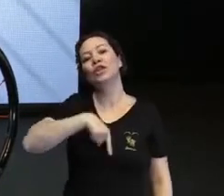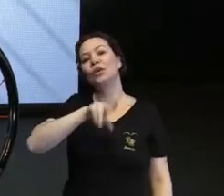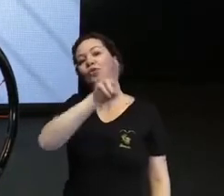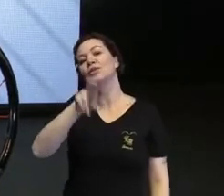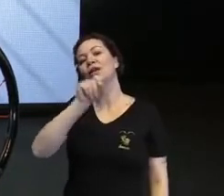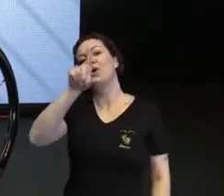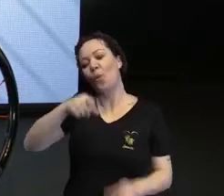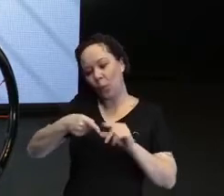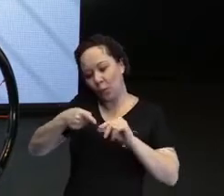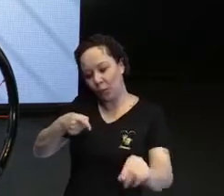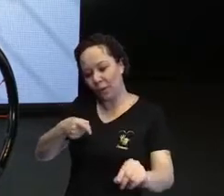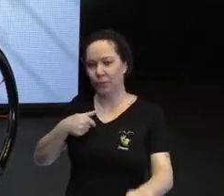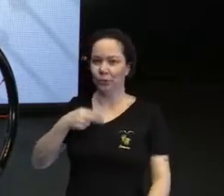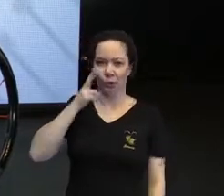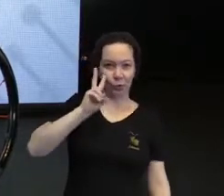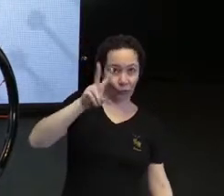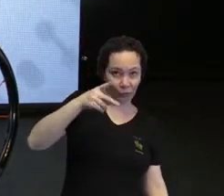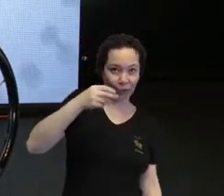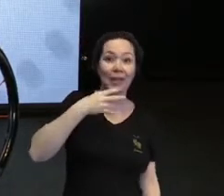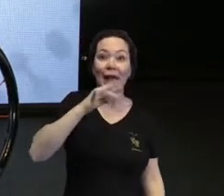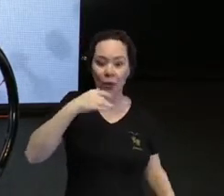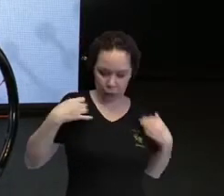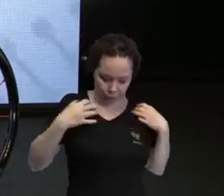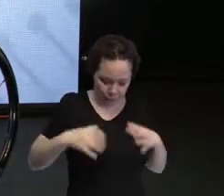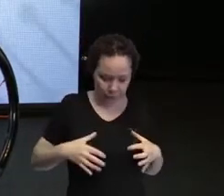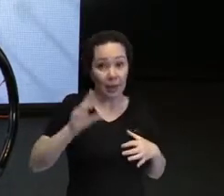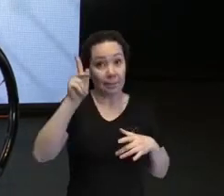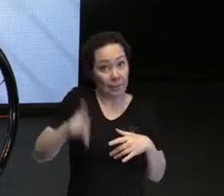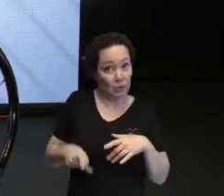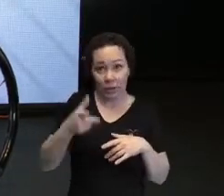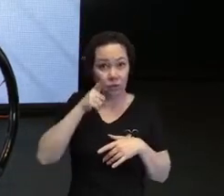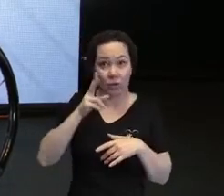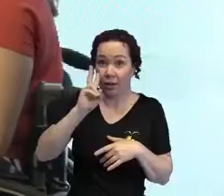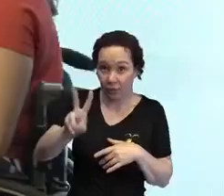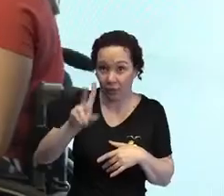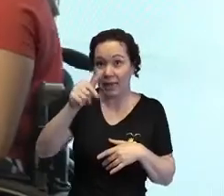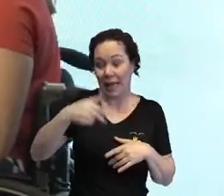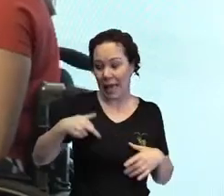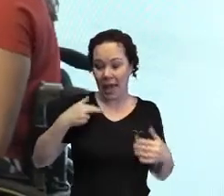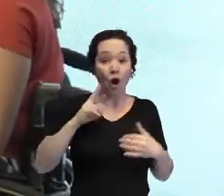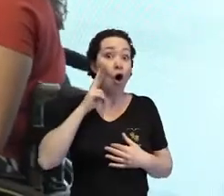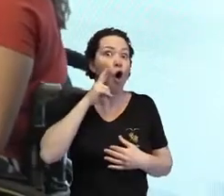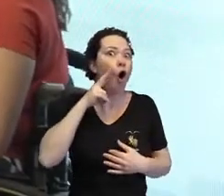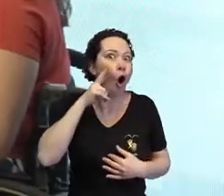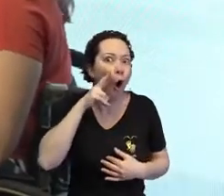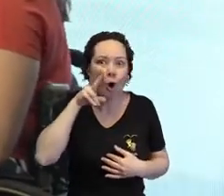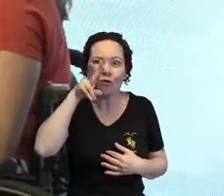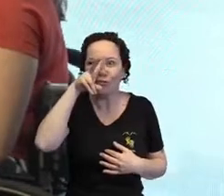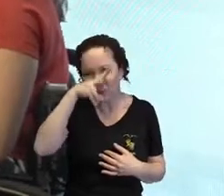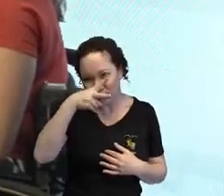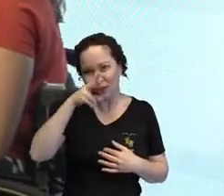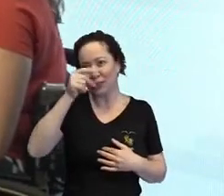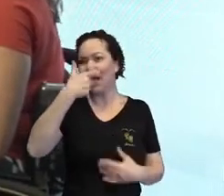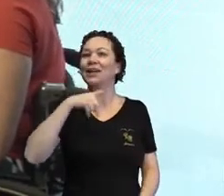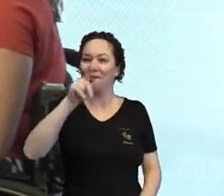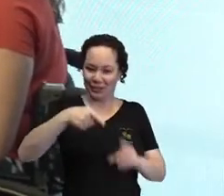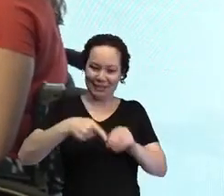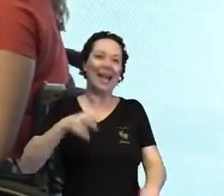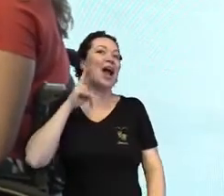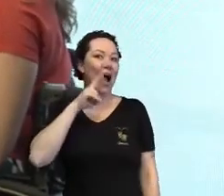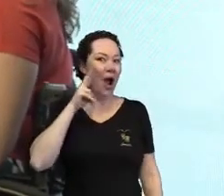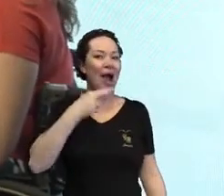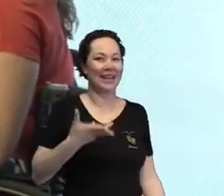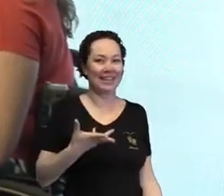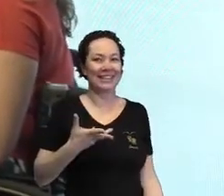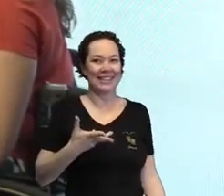Olha, de acordo com a cor do seu figurino, para quem não enxerga, é cor de rosa, pink, talvez seja uma bengala rosa.